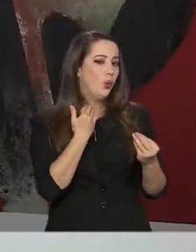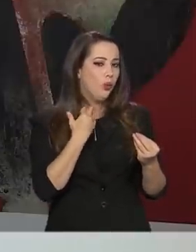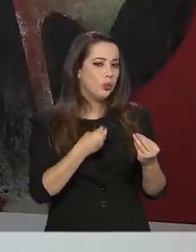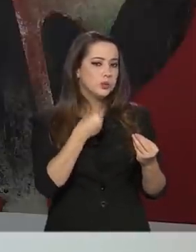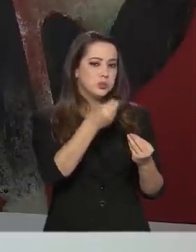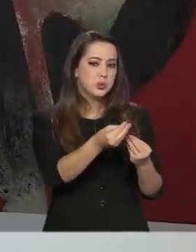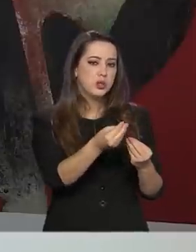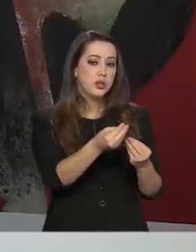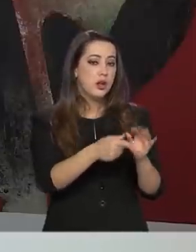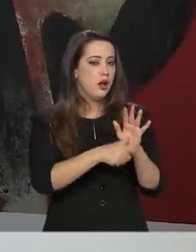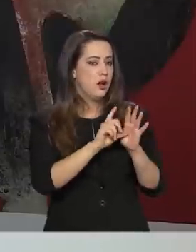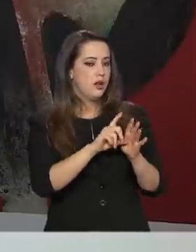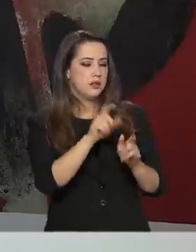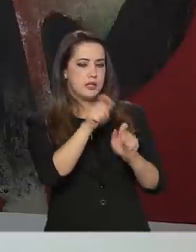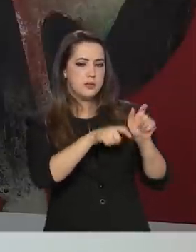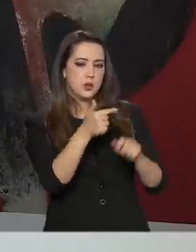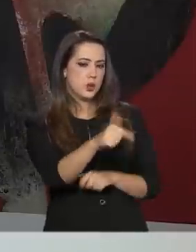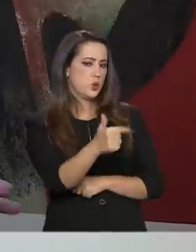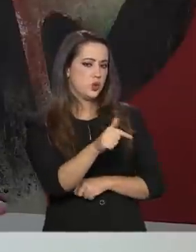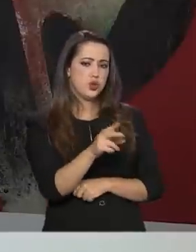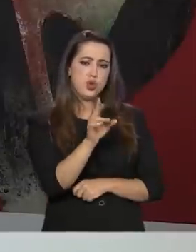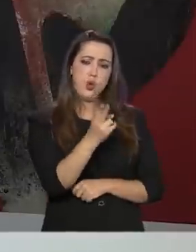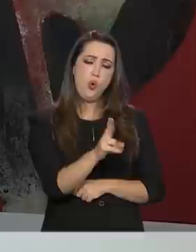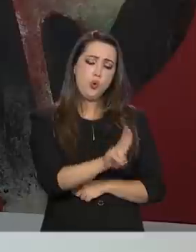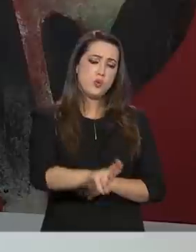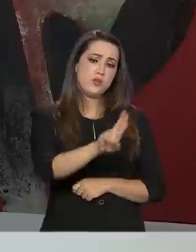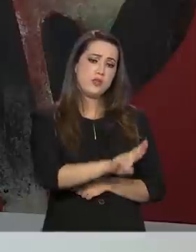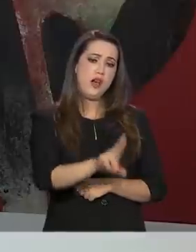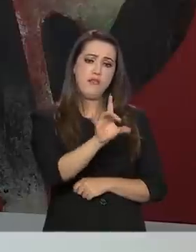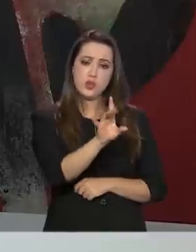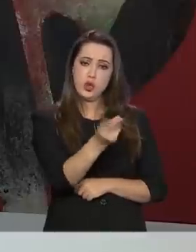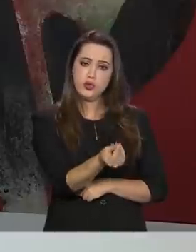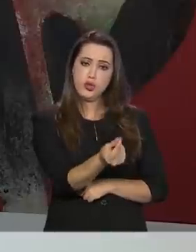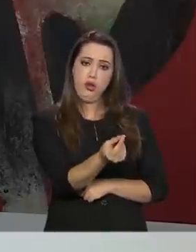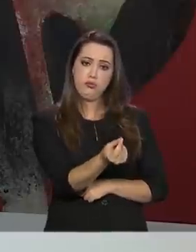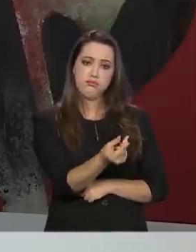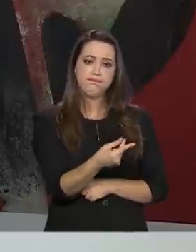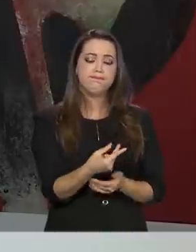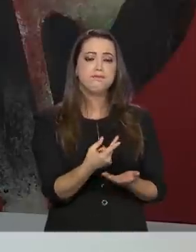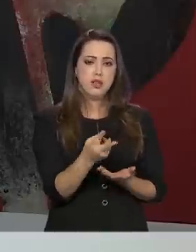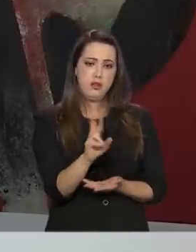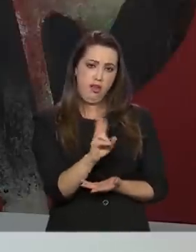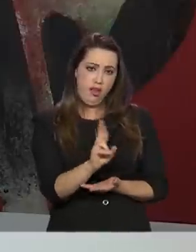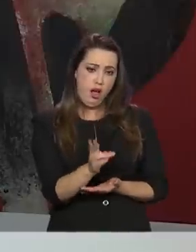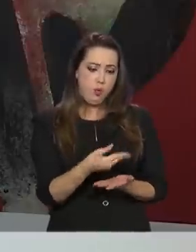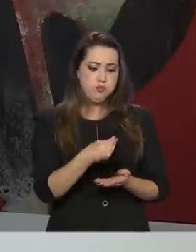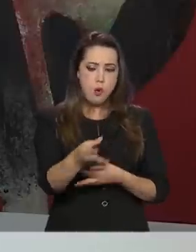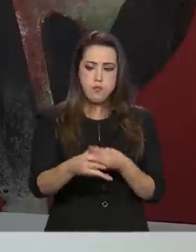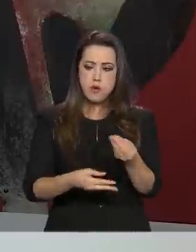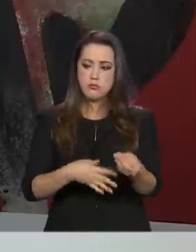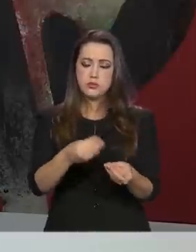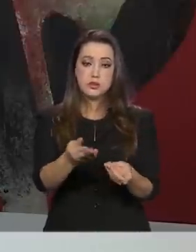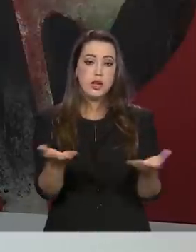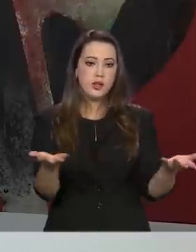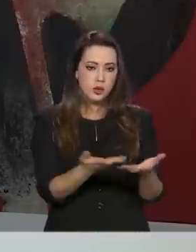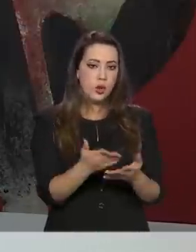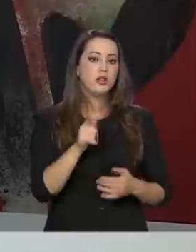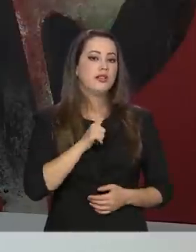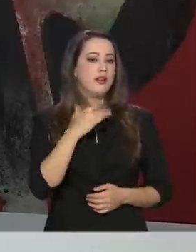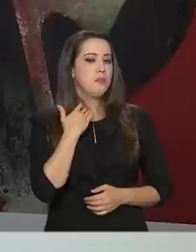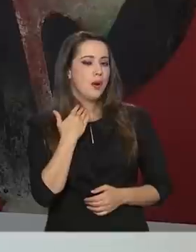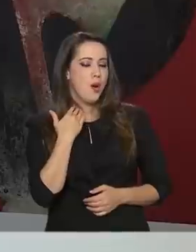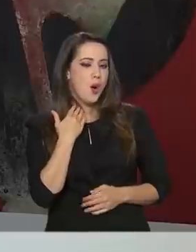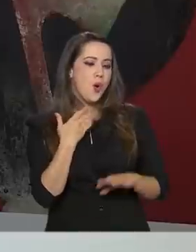que não tinham, geralmente trabalhavam no papel moeda, recebiam, ficavam na informalidade, e agora elas têm a chance de